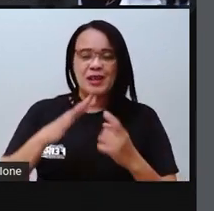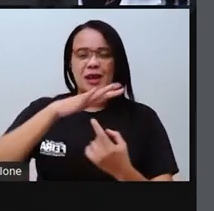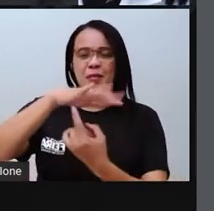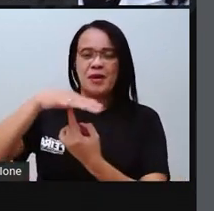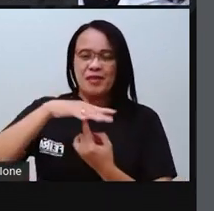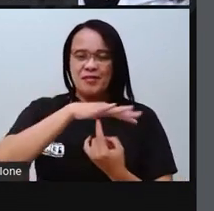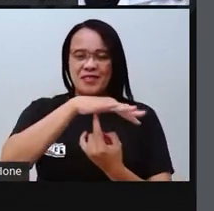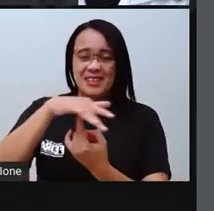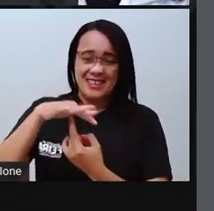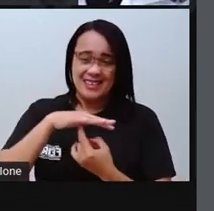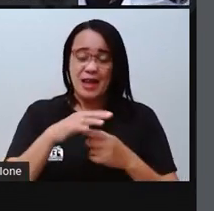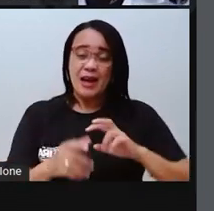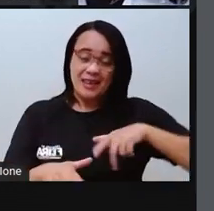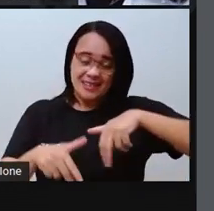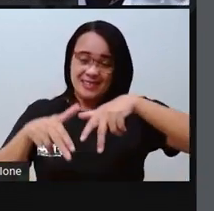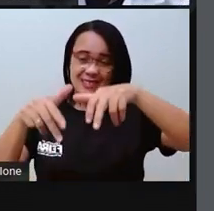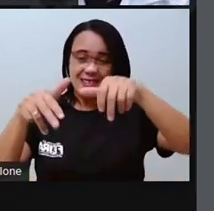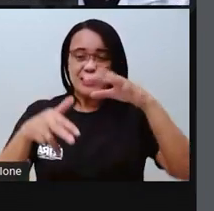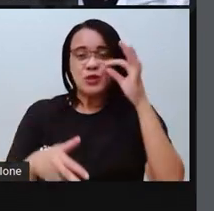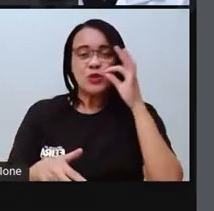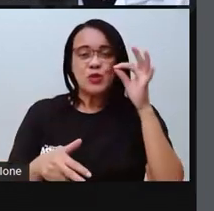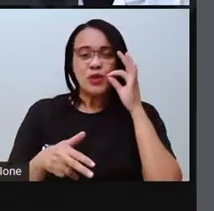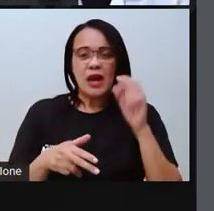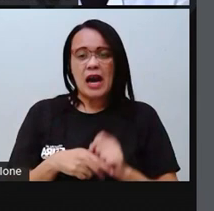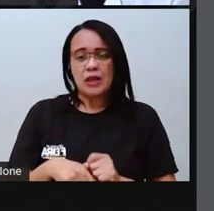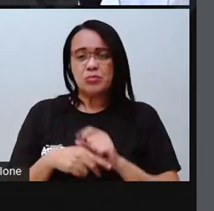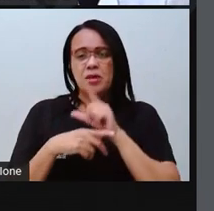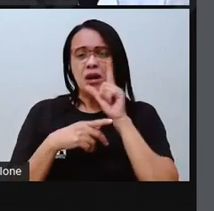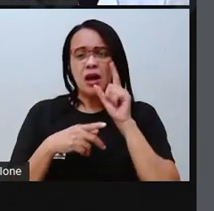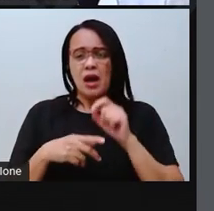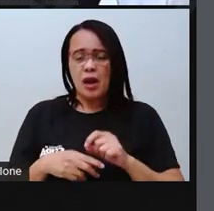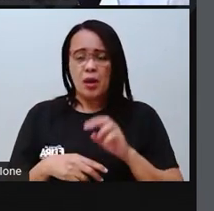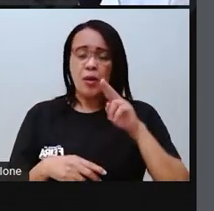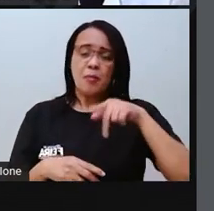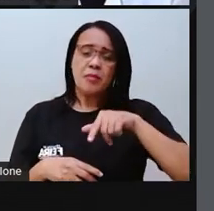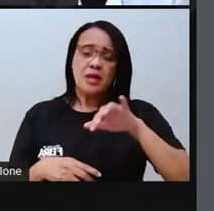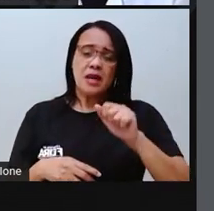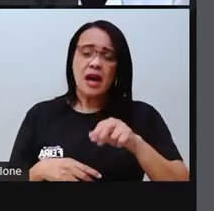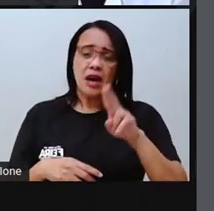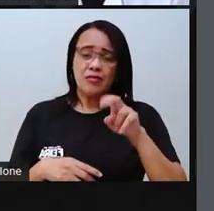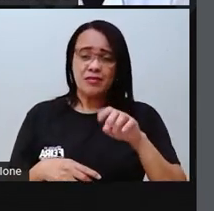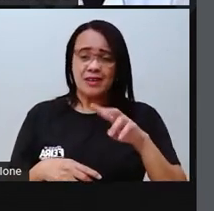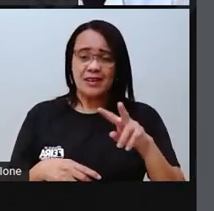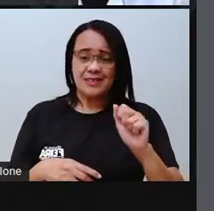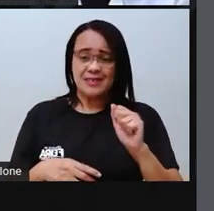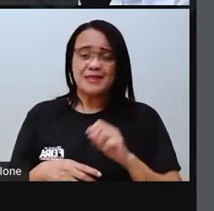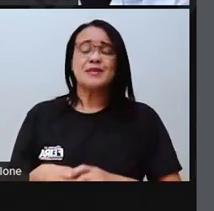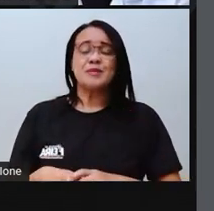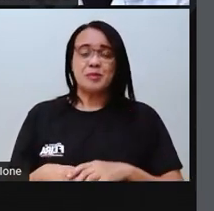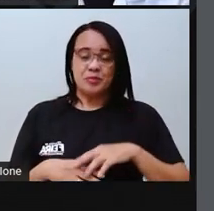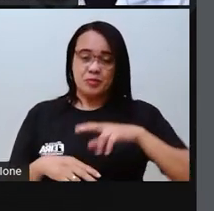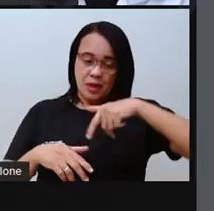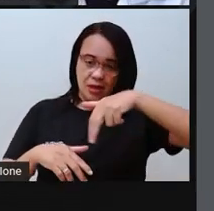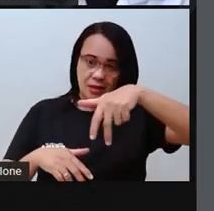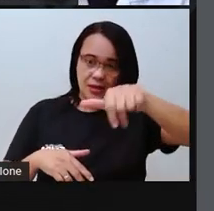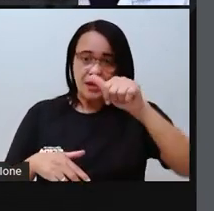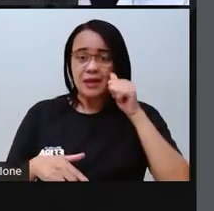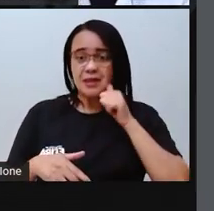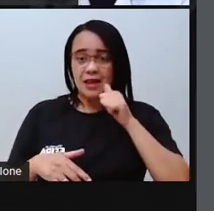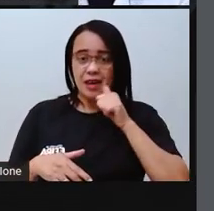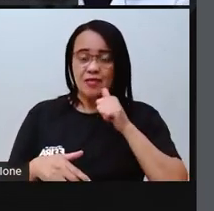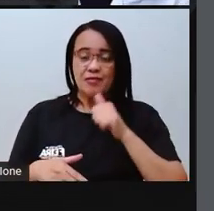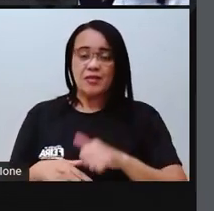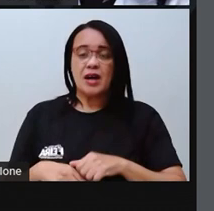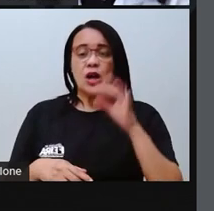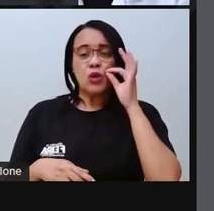é um miado, pois o gato deodato, no sapato apertado, miava a cada passo. Miau,